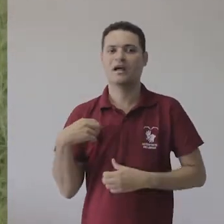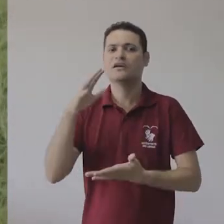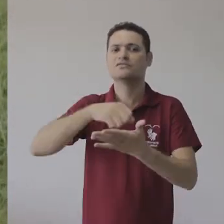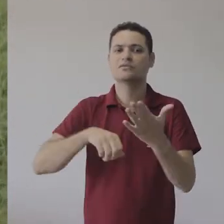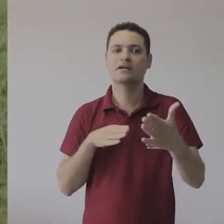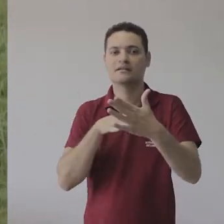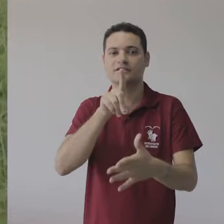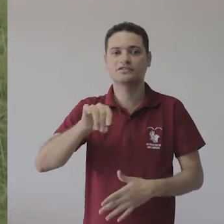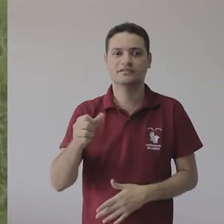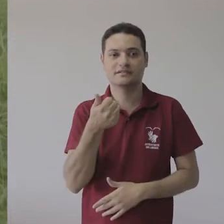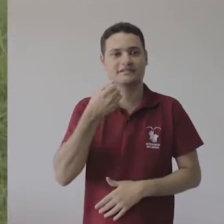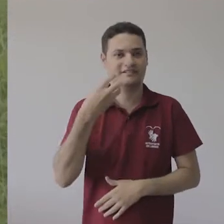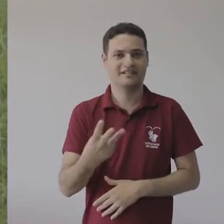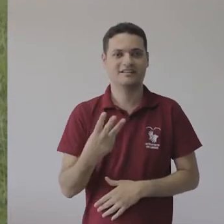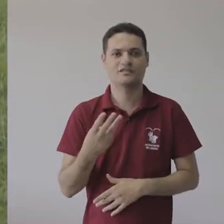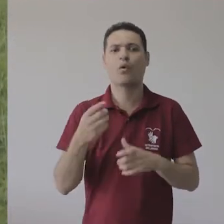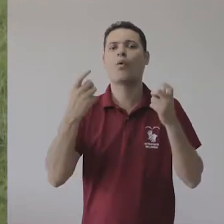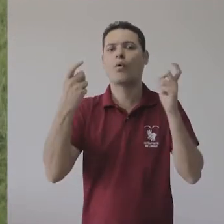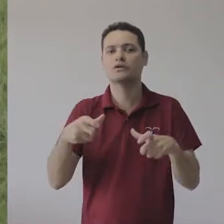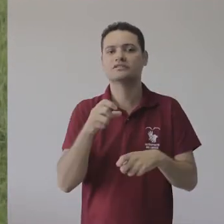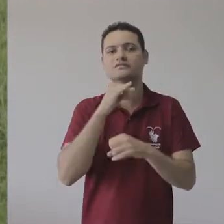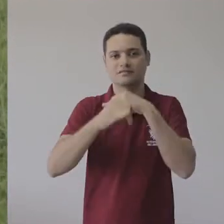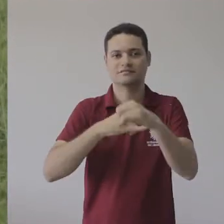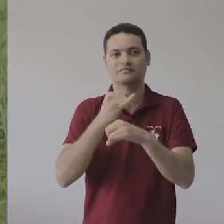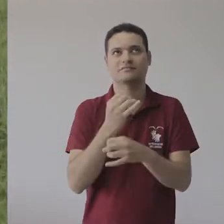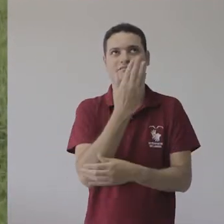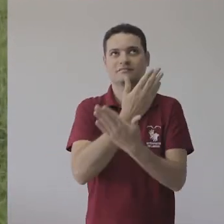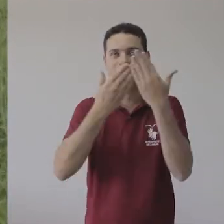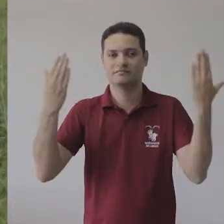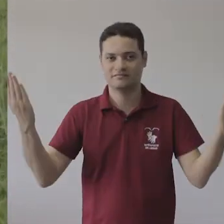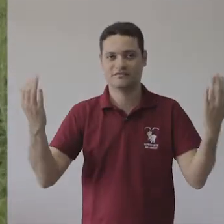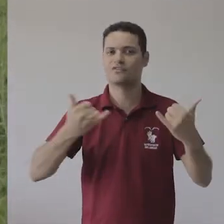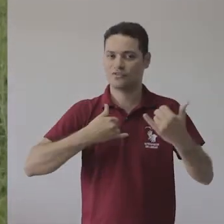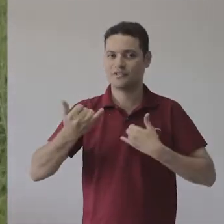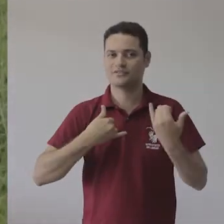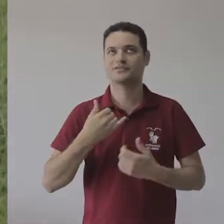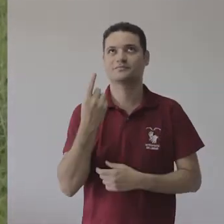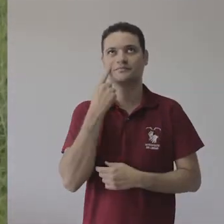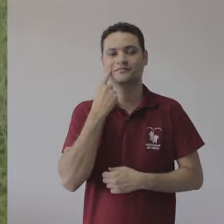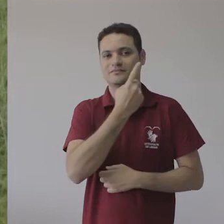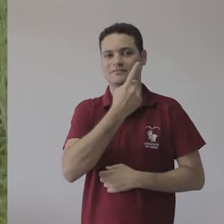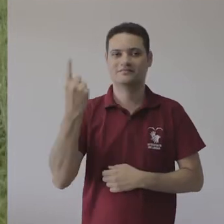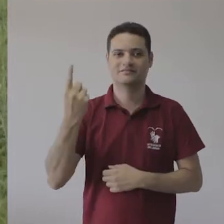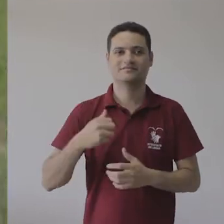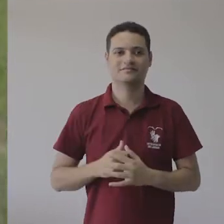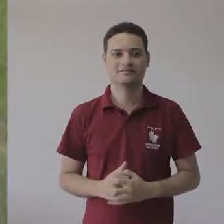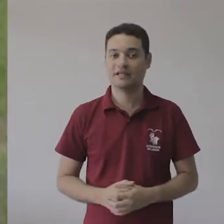ser feitas até o dia 13 pela plataforma online. Mais informações no site direito.ufes.br.